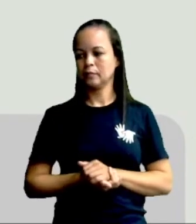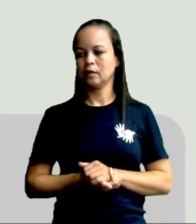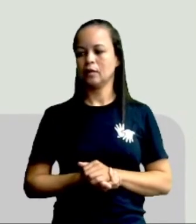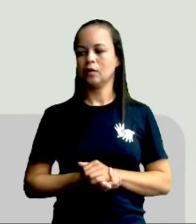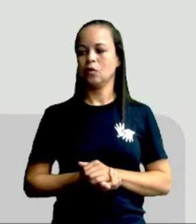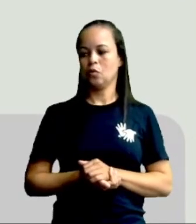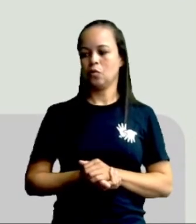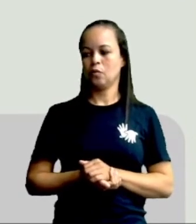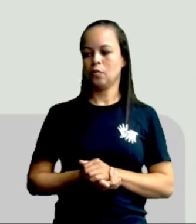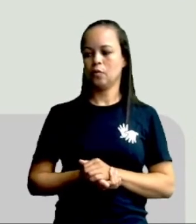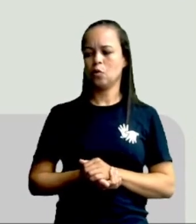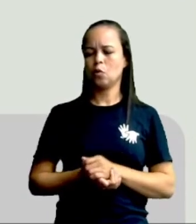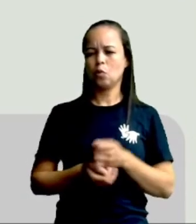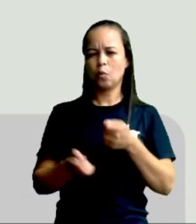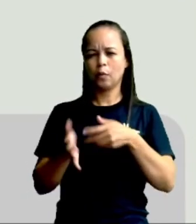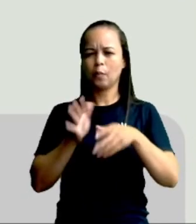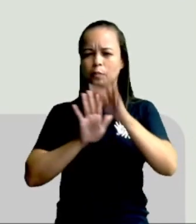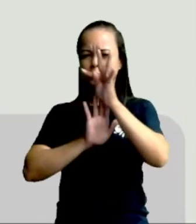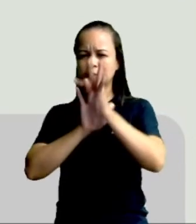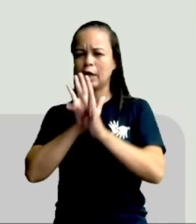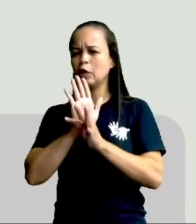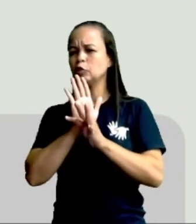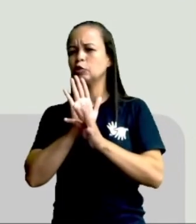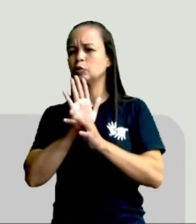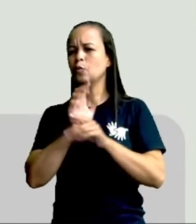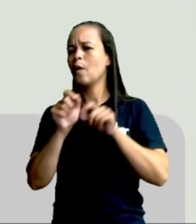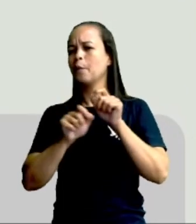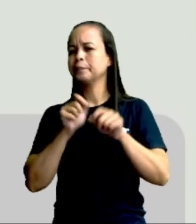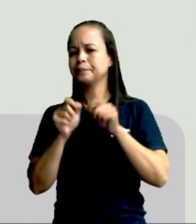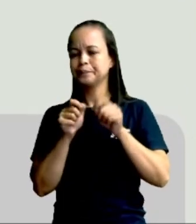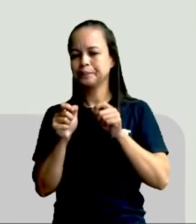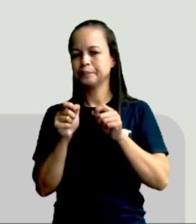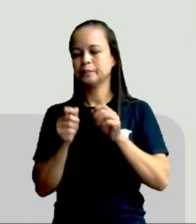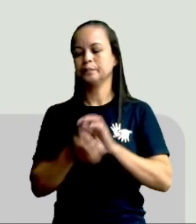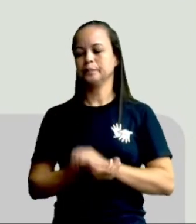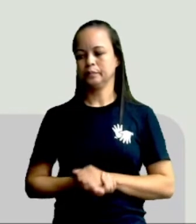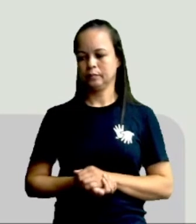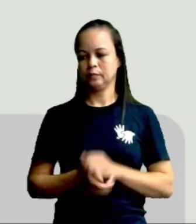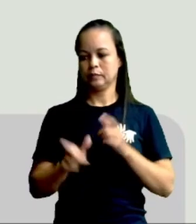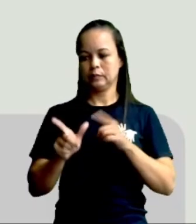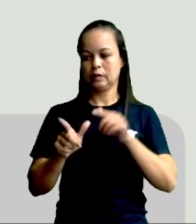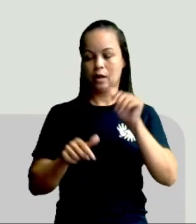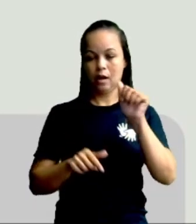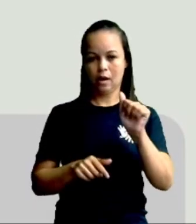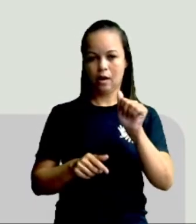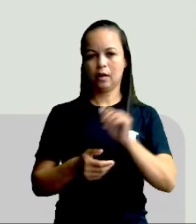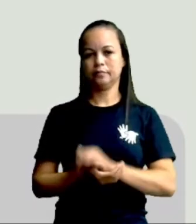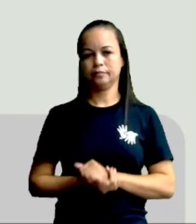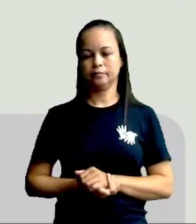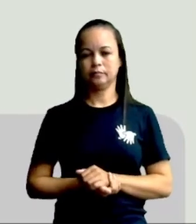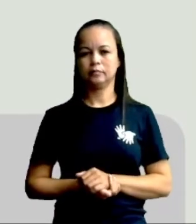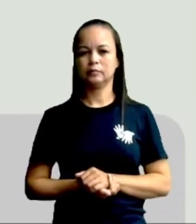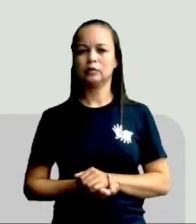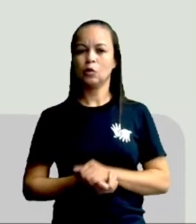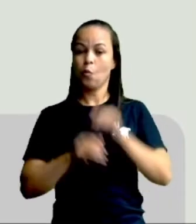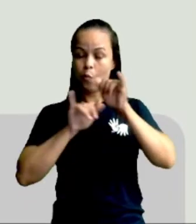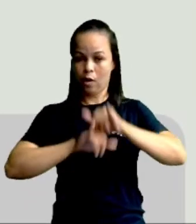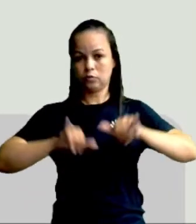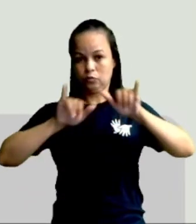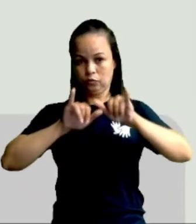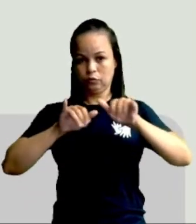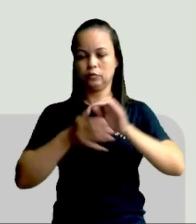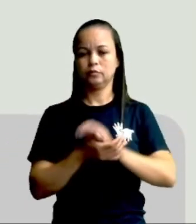to. Ou seja, o propósito do texto é. Letra A, advertise, um anúncio.